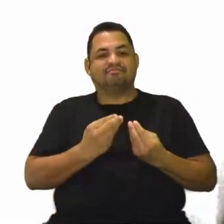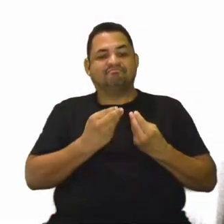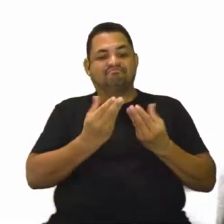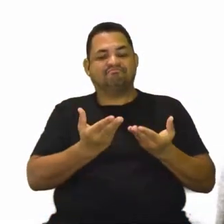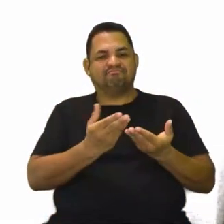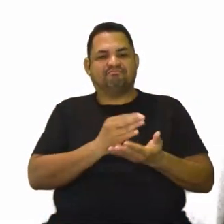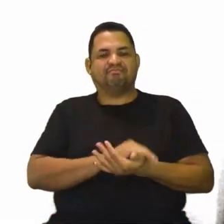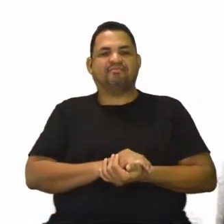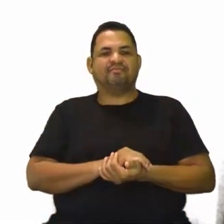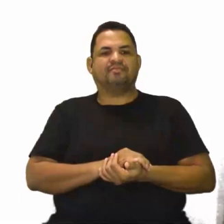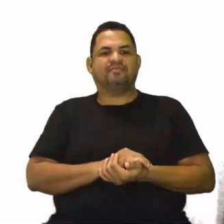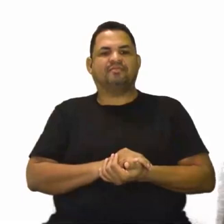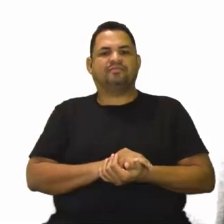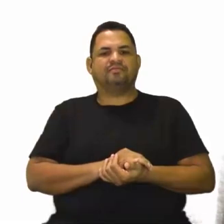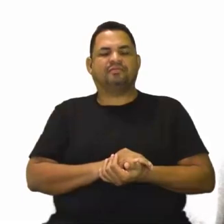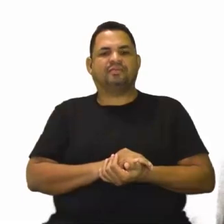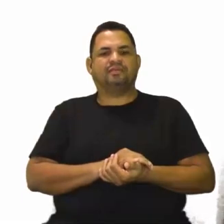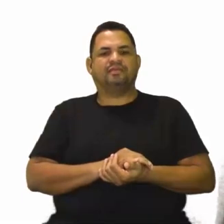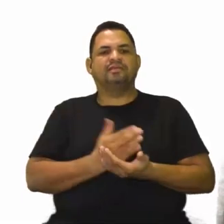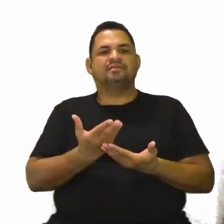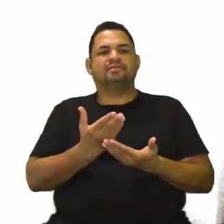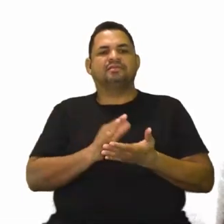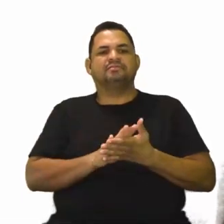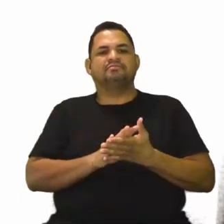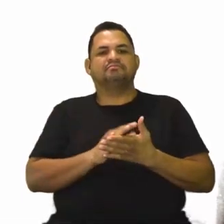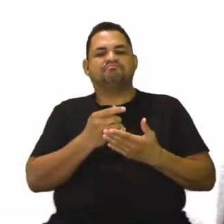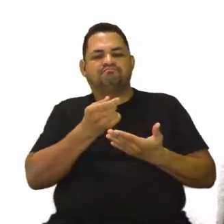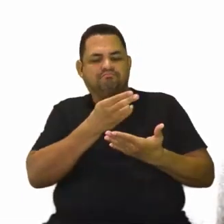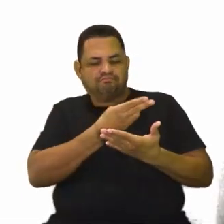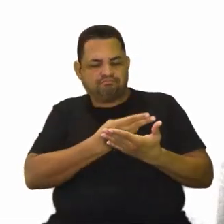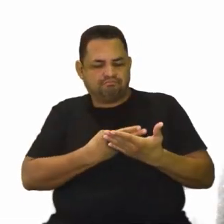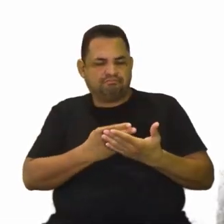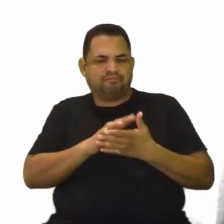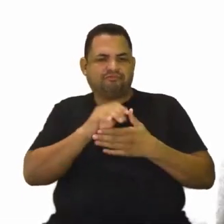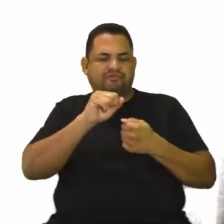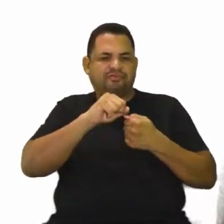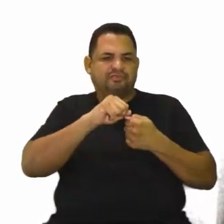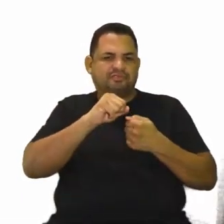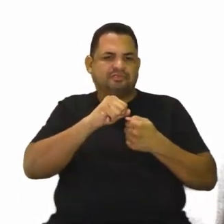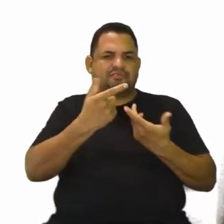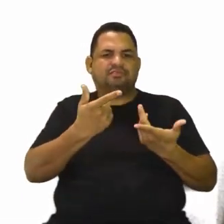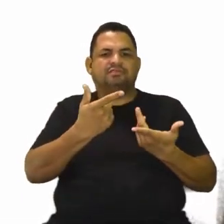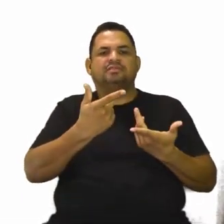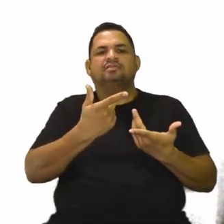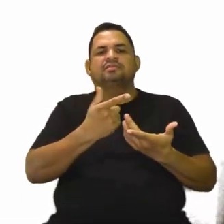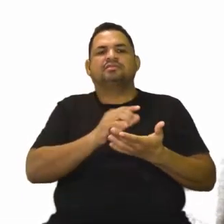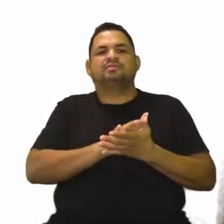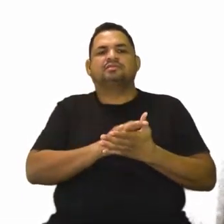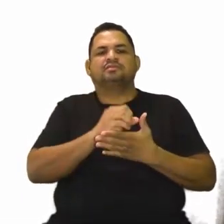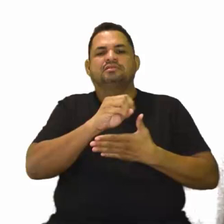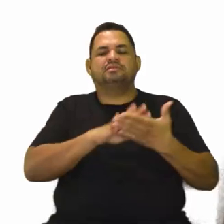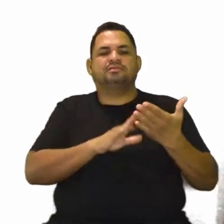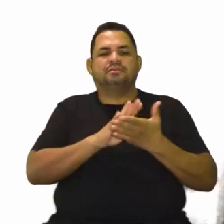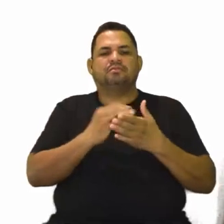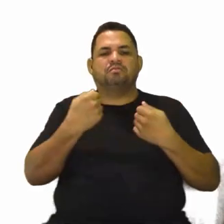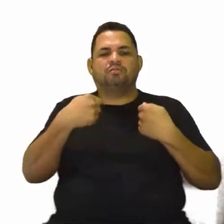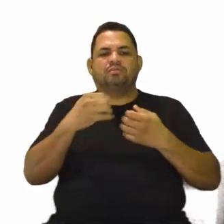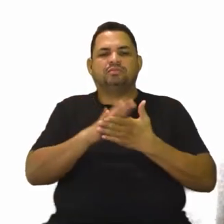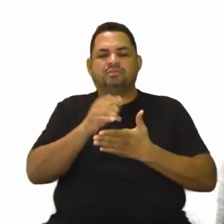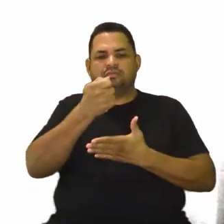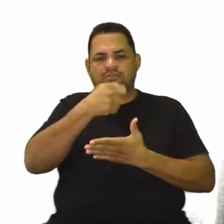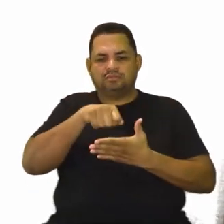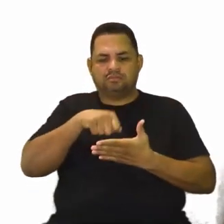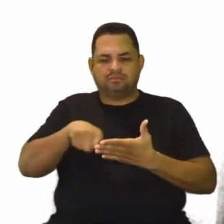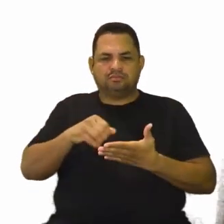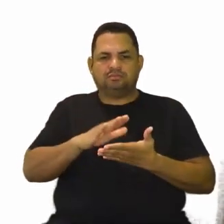para vocês aí, buscar essa atividade, fazer com tranquilidade, atividade, para nós podermos fazer a correção